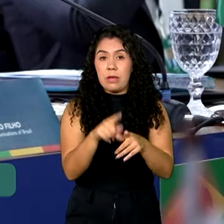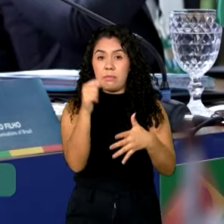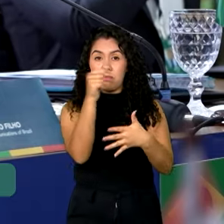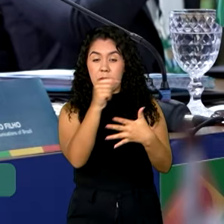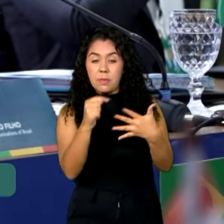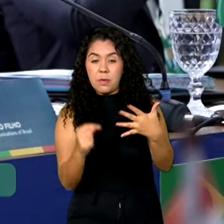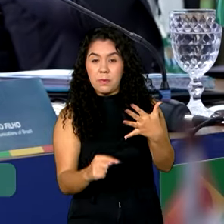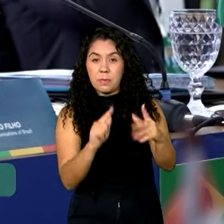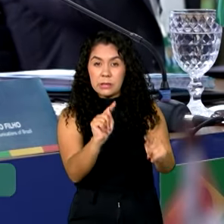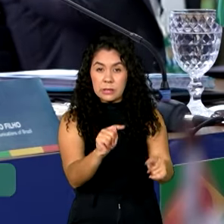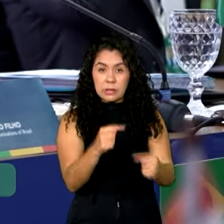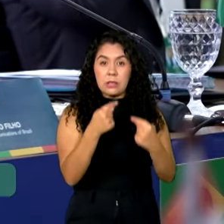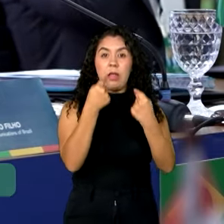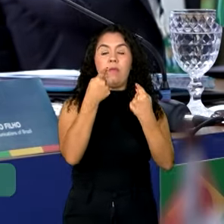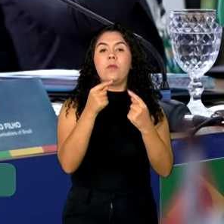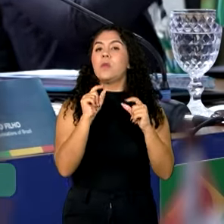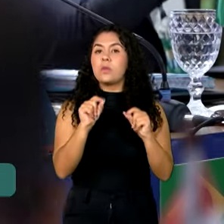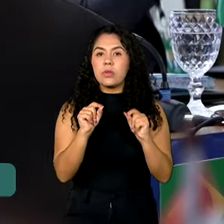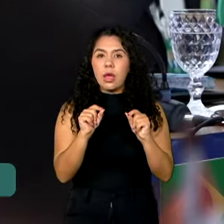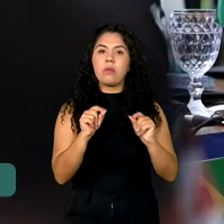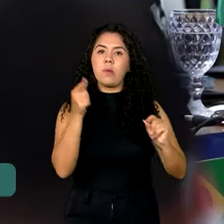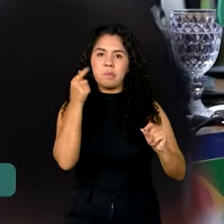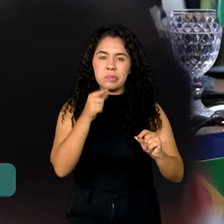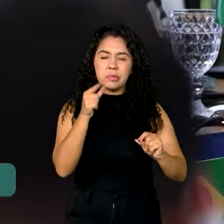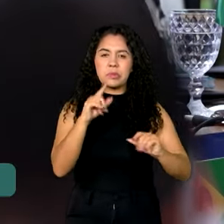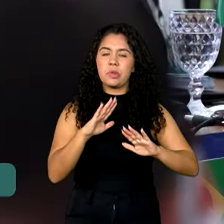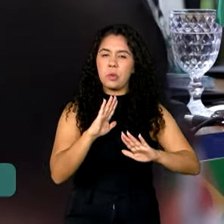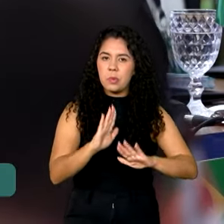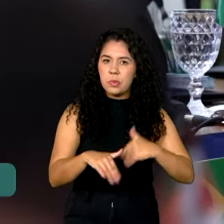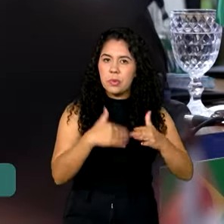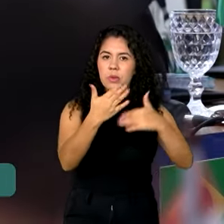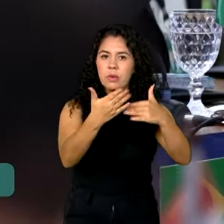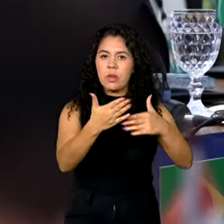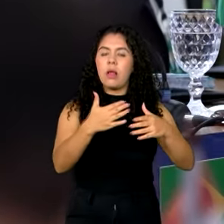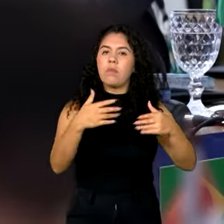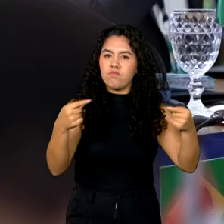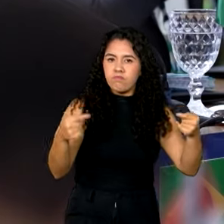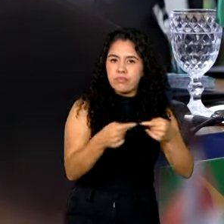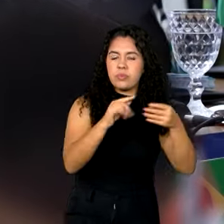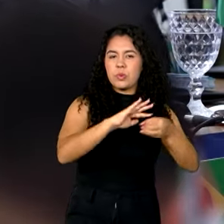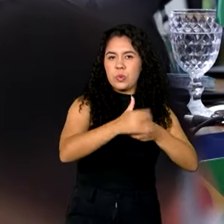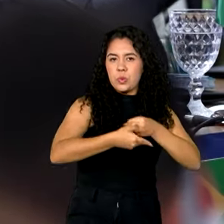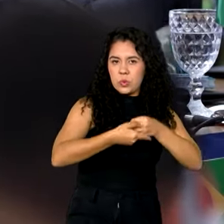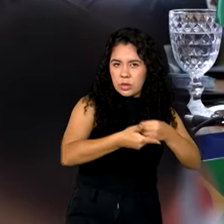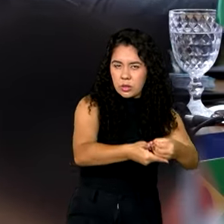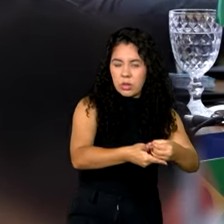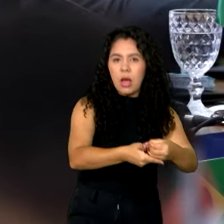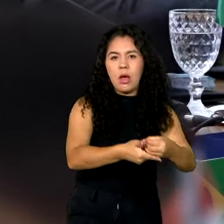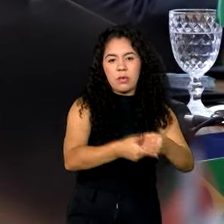é levar esse crescimento de forma sustentável a todos.